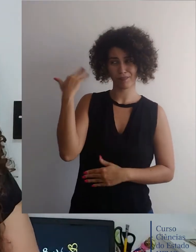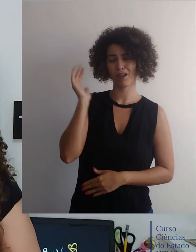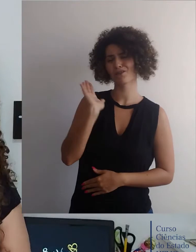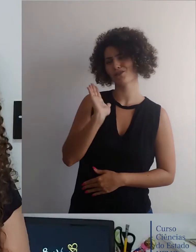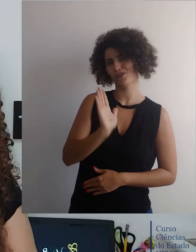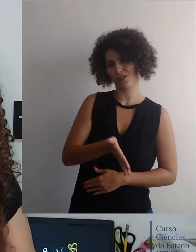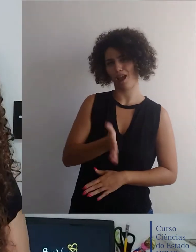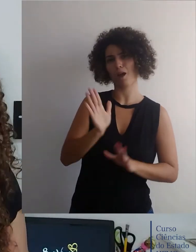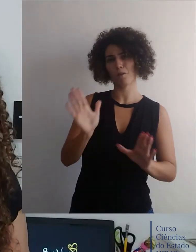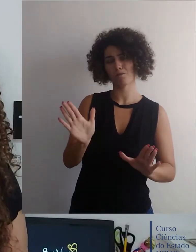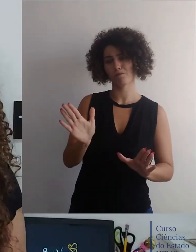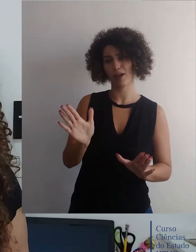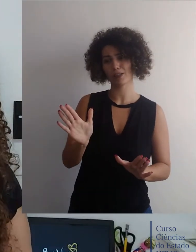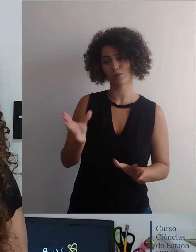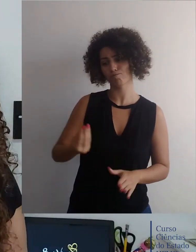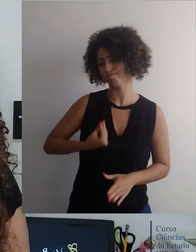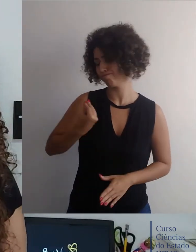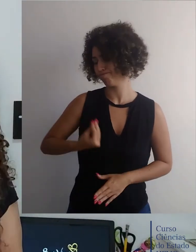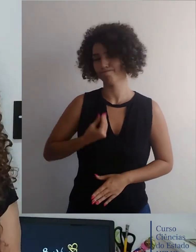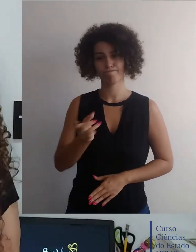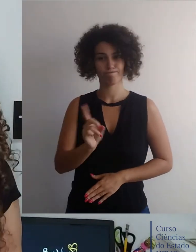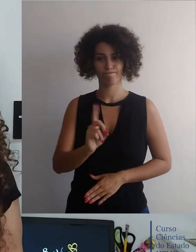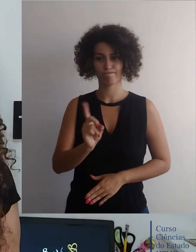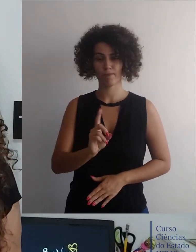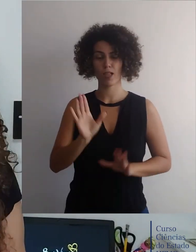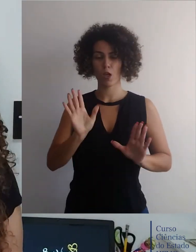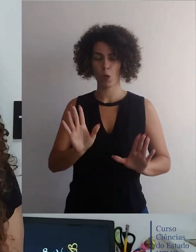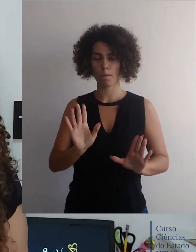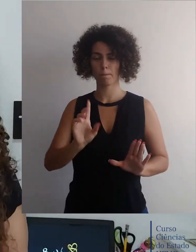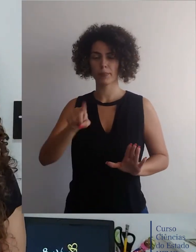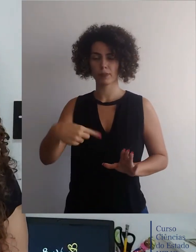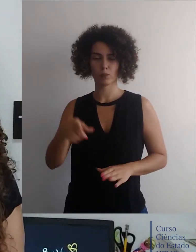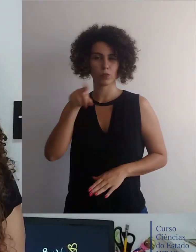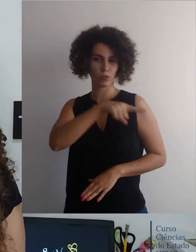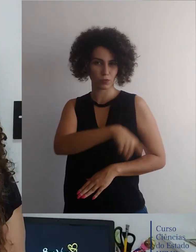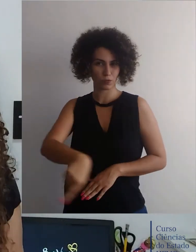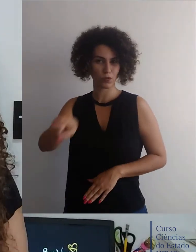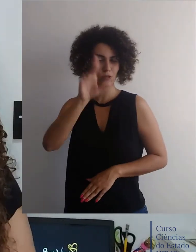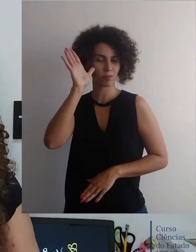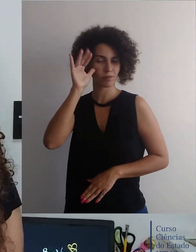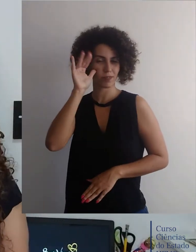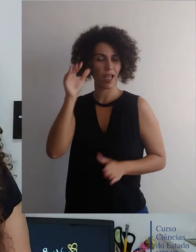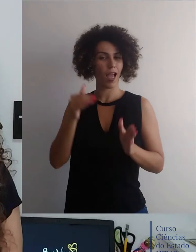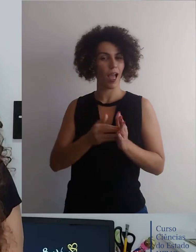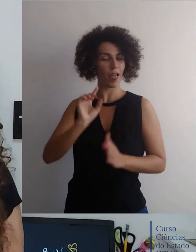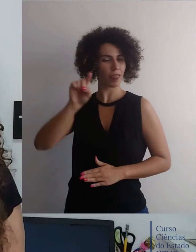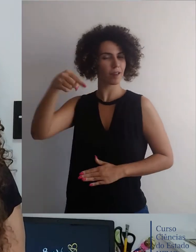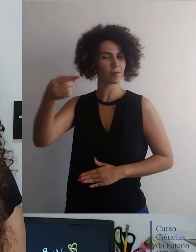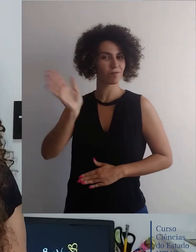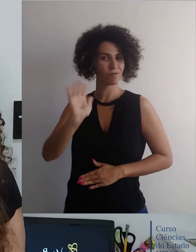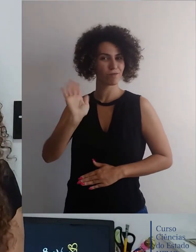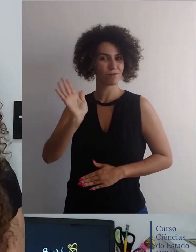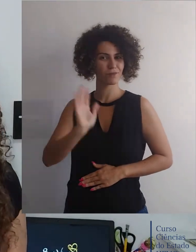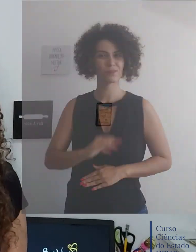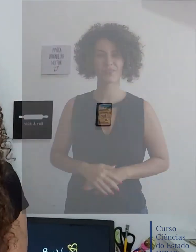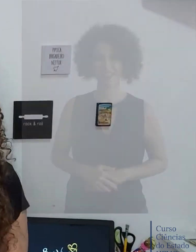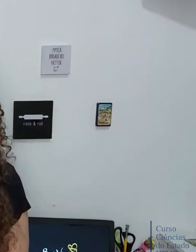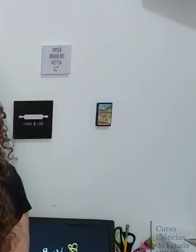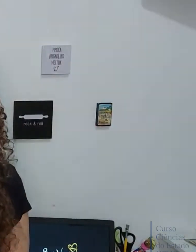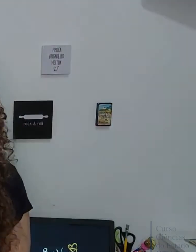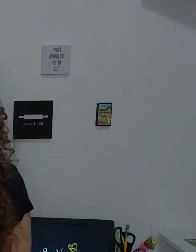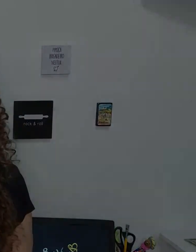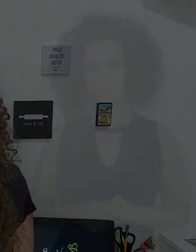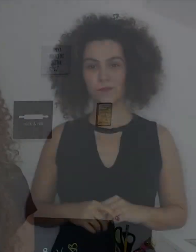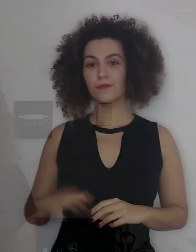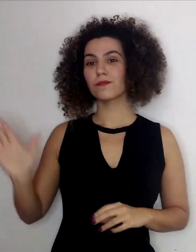fatos que já houveram antes na nossa história e não deram assim lá muito certo. Mas eu vou deixar para vocês assistirem. Até o próximo